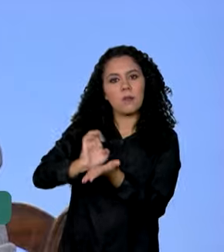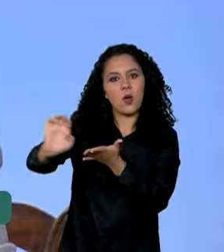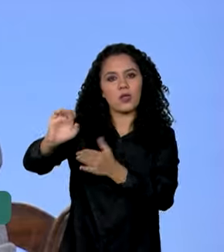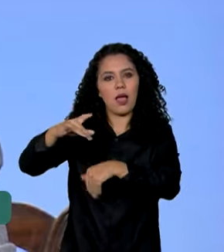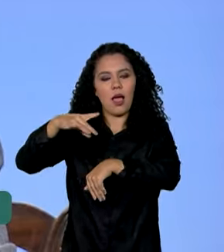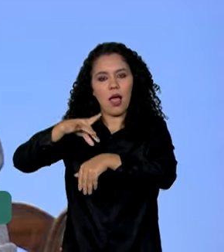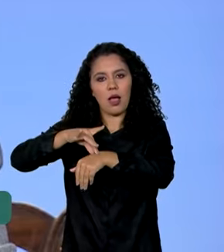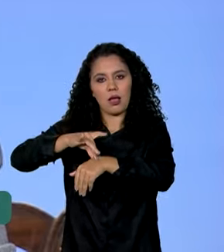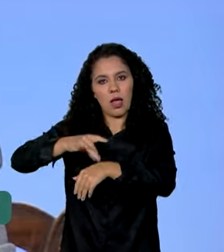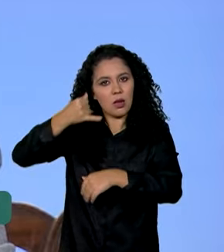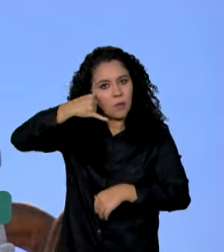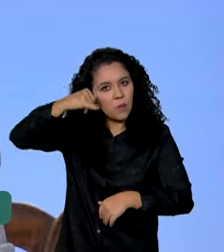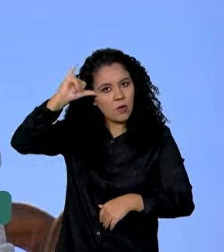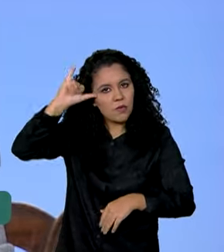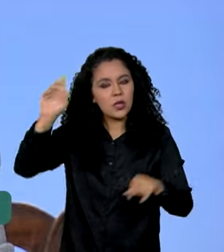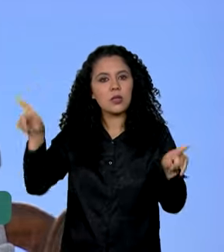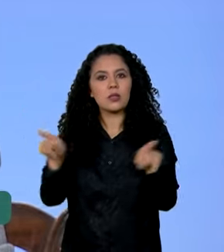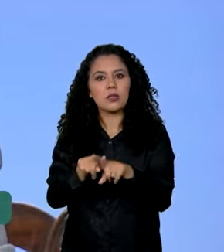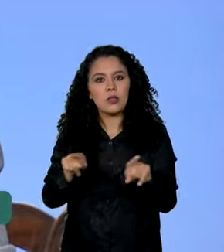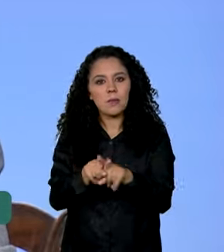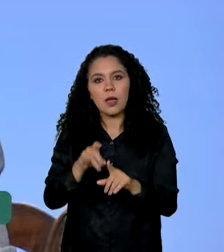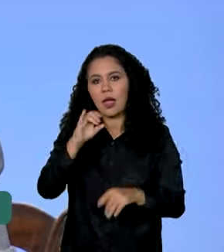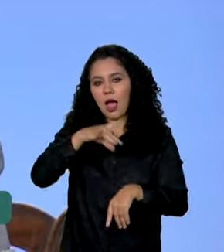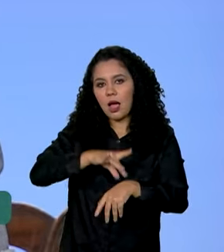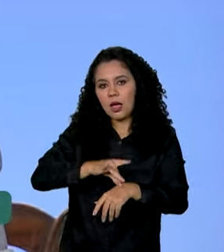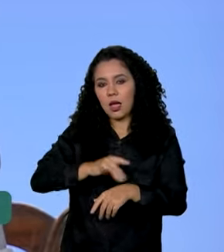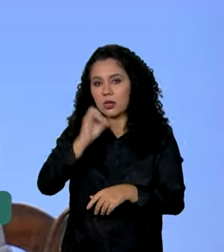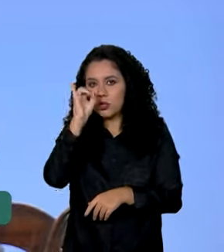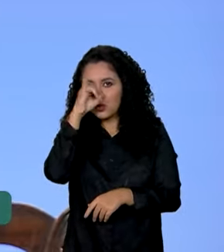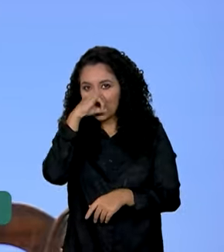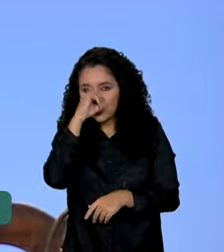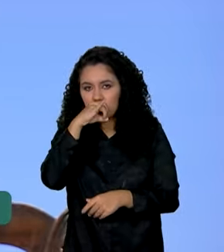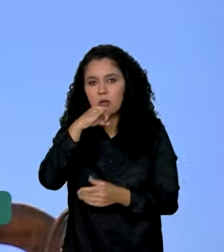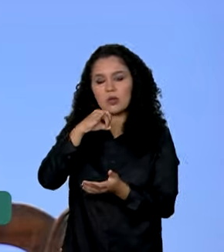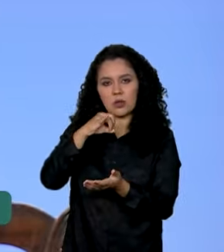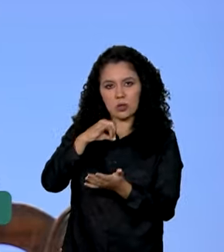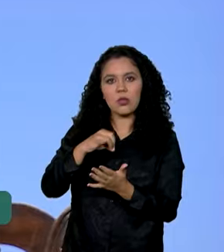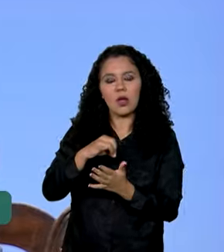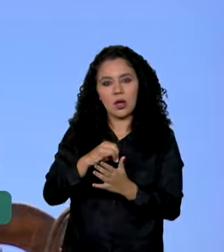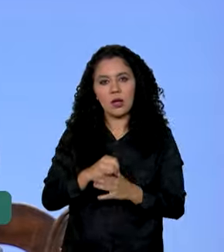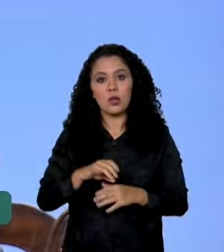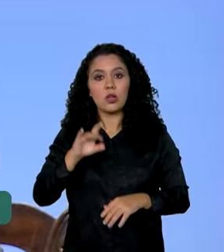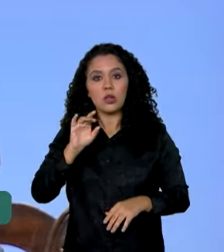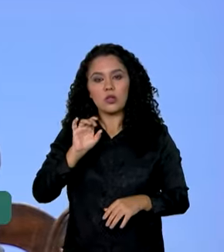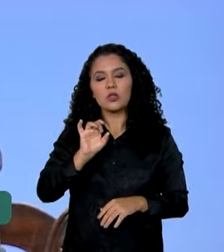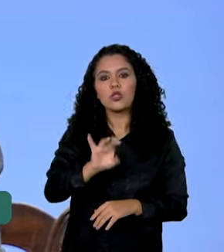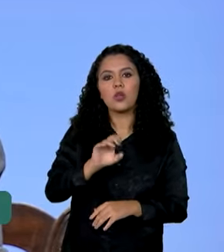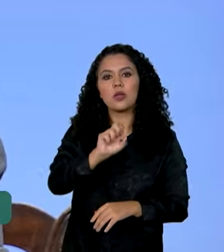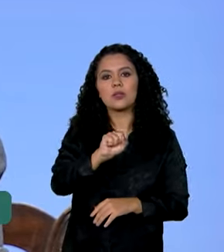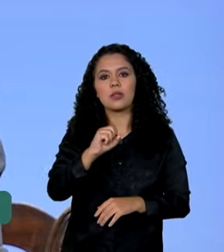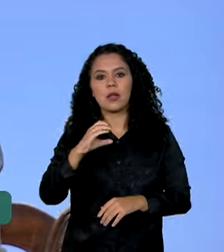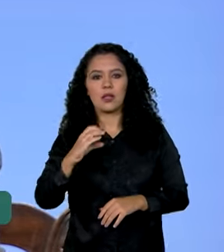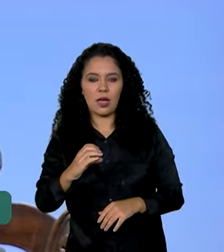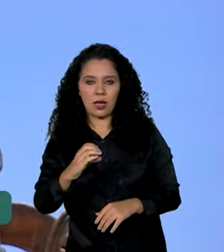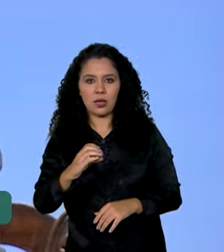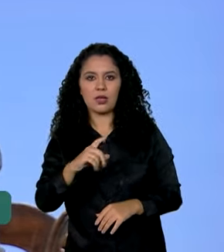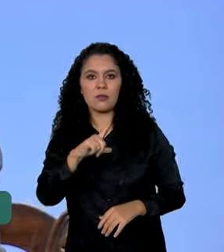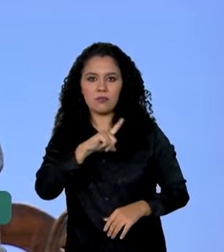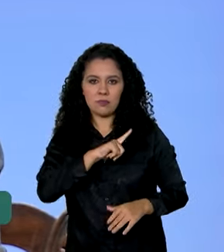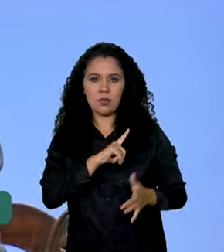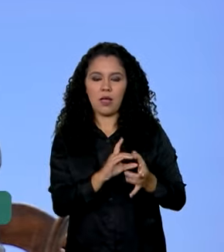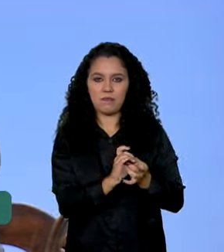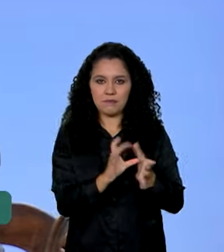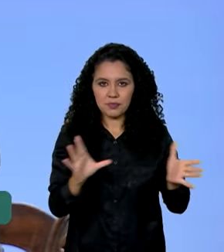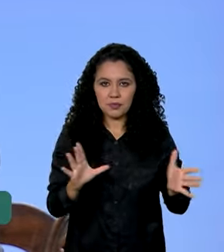ampliação do acesso à carne suína, ao qual, por ora, apenas Santa Catarina está habilitado. O